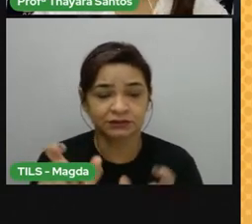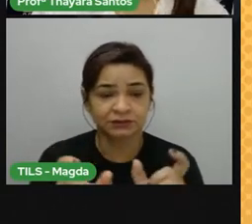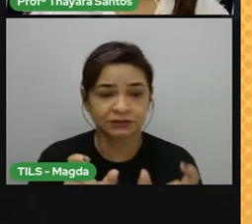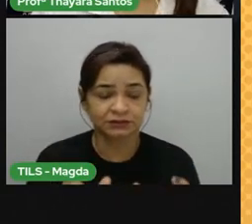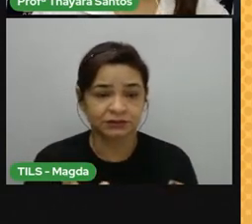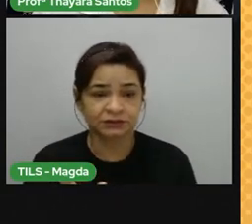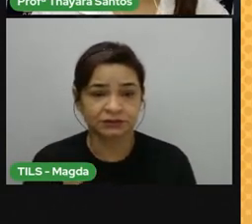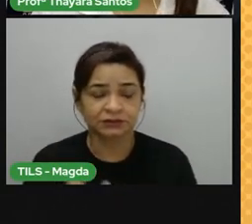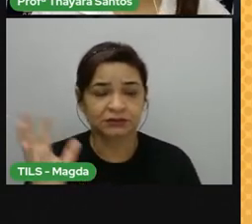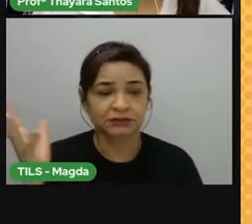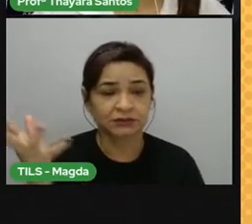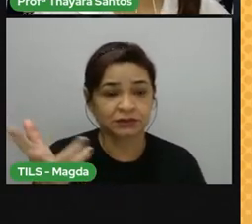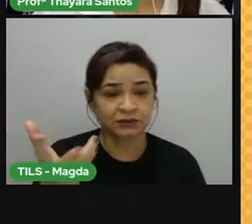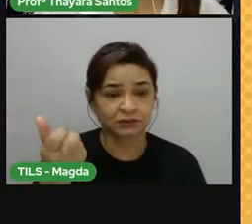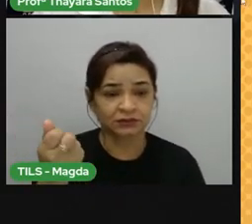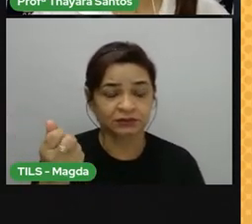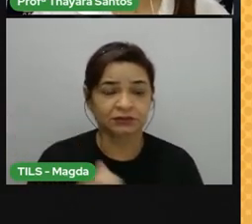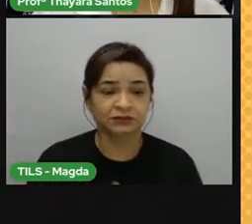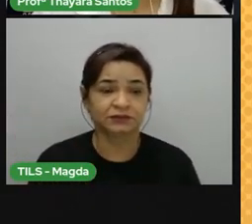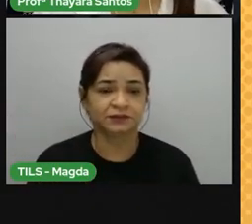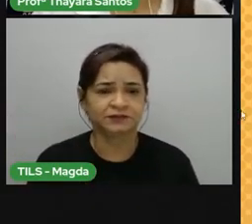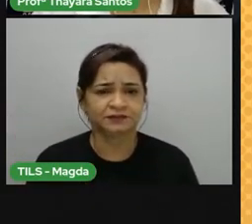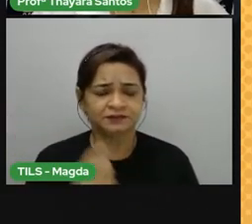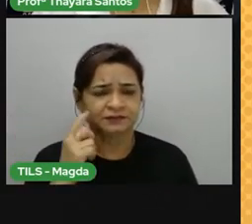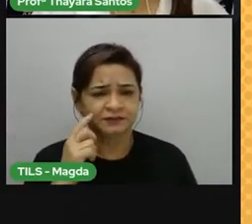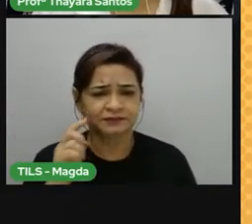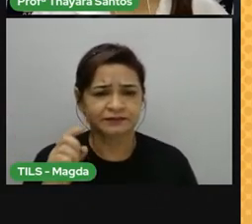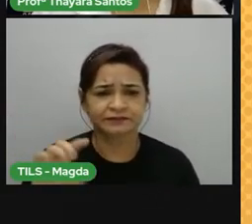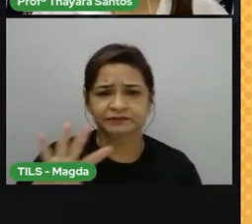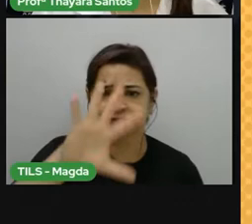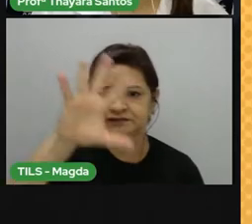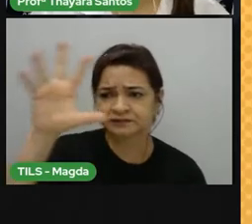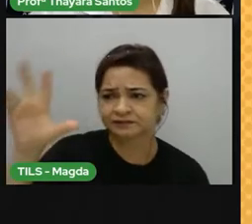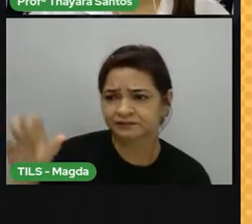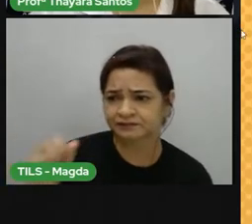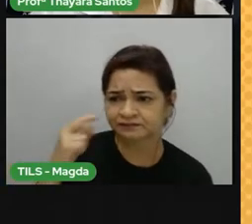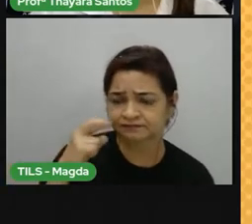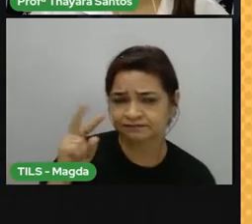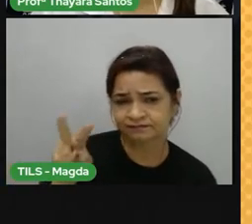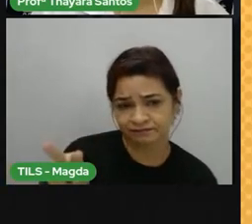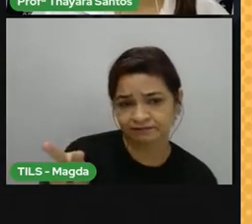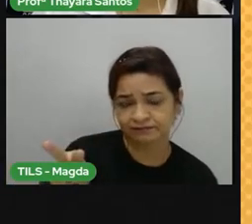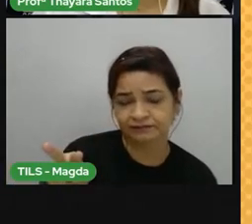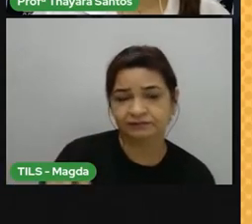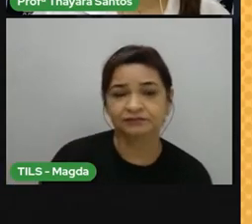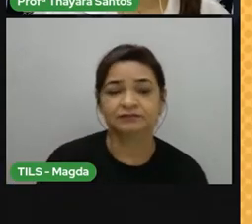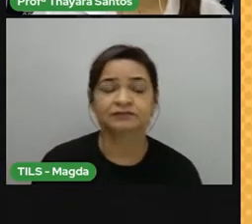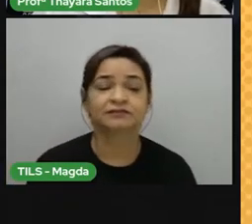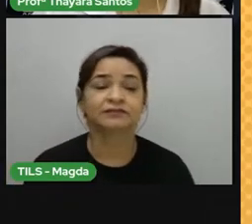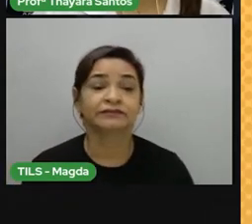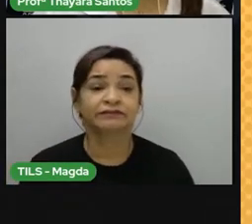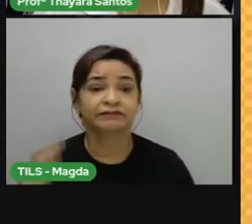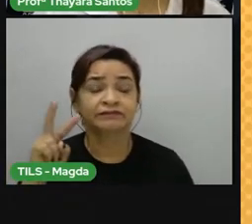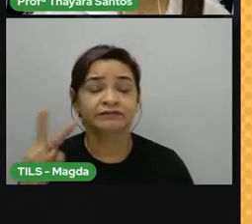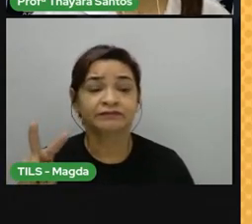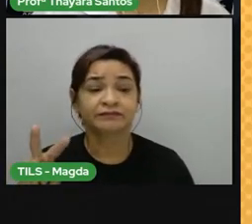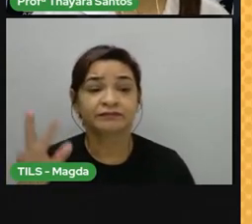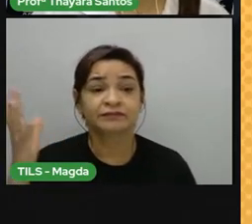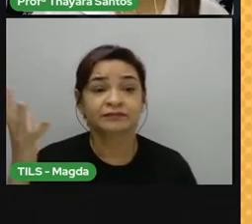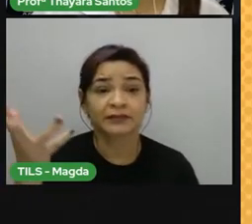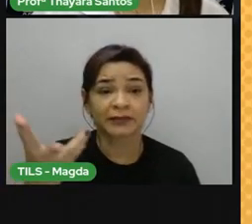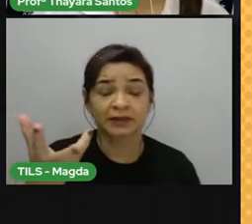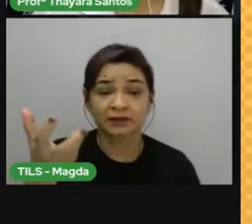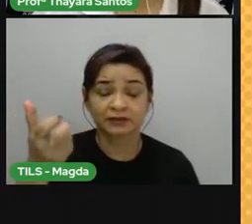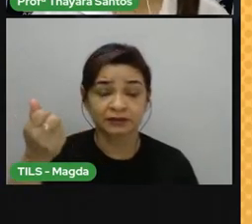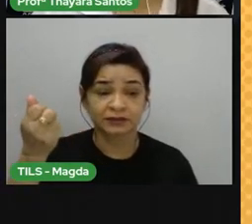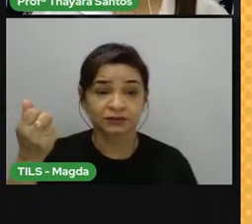clima. E aqui, nesse mapa que eu trouxe para vocês, ele mostra o clima em